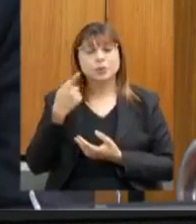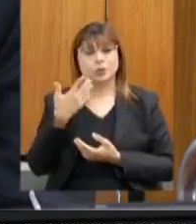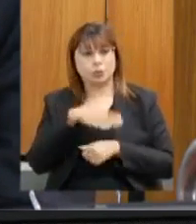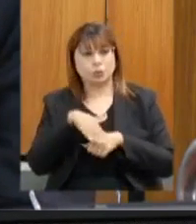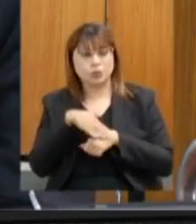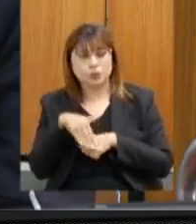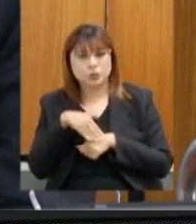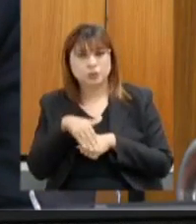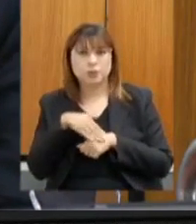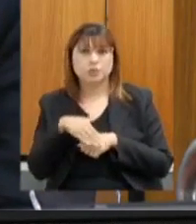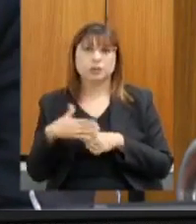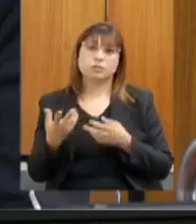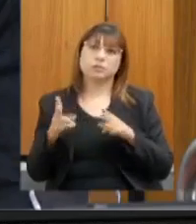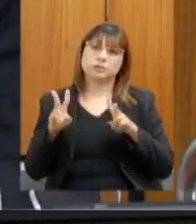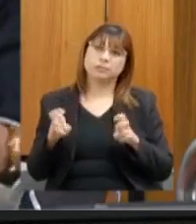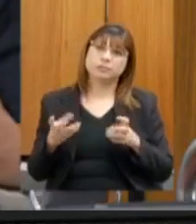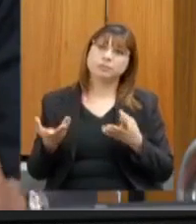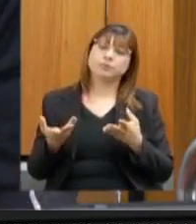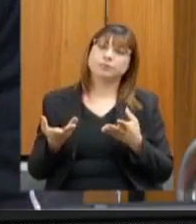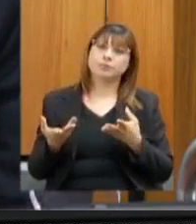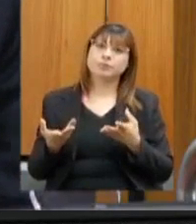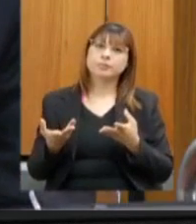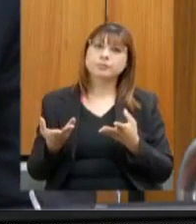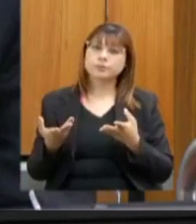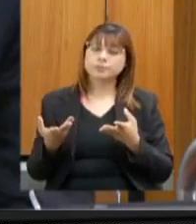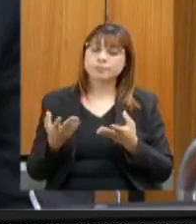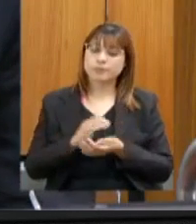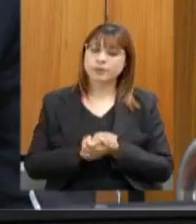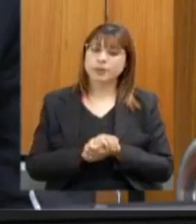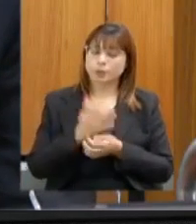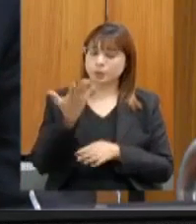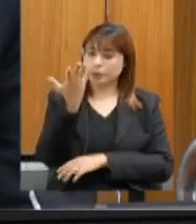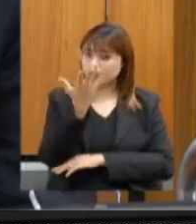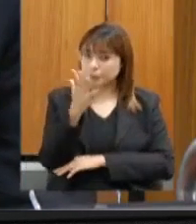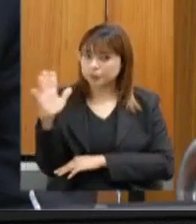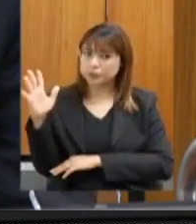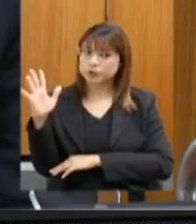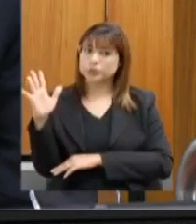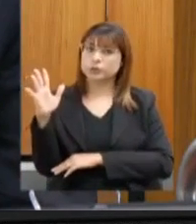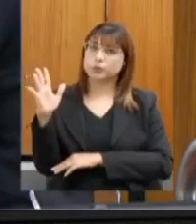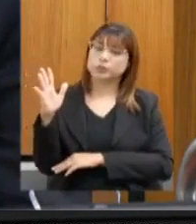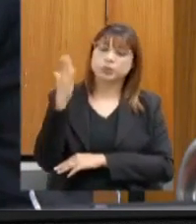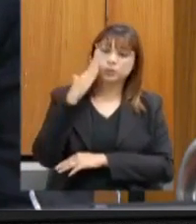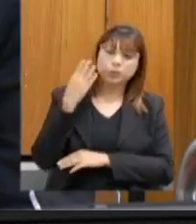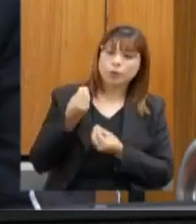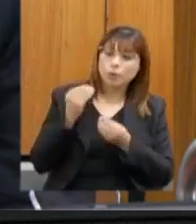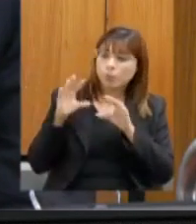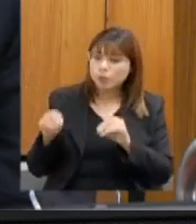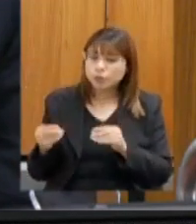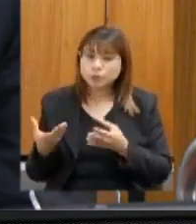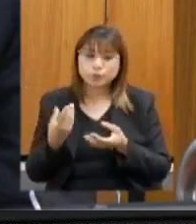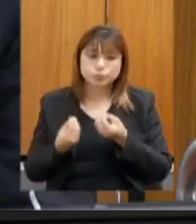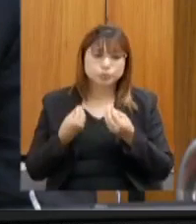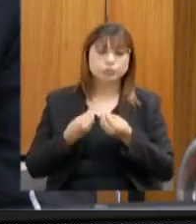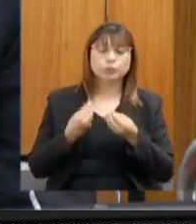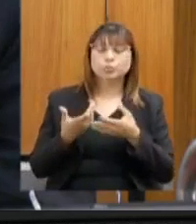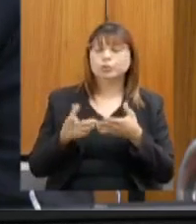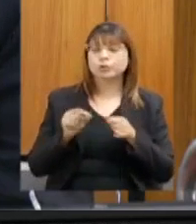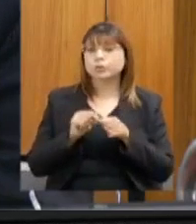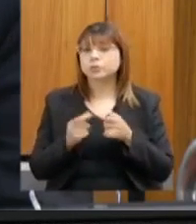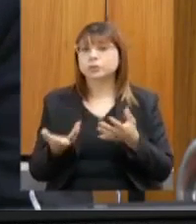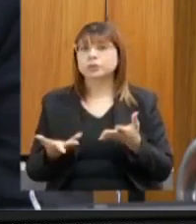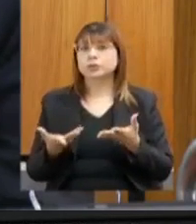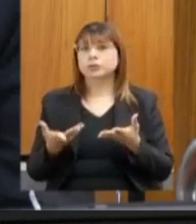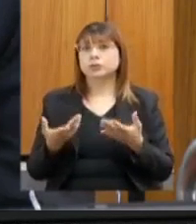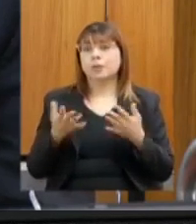de intervenção no ambiente. Essas intervenções, elas precisam ser analisadas à luz